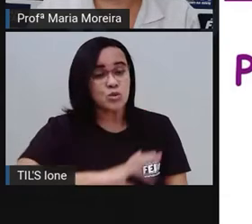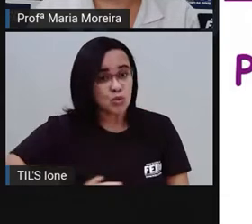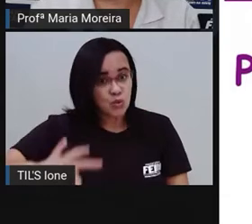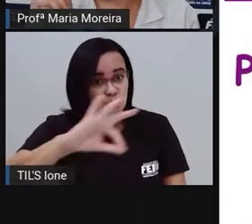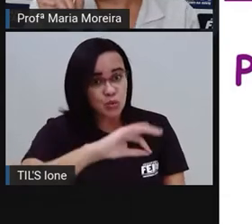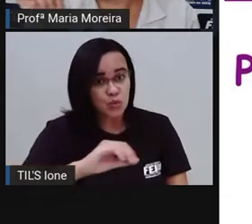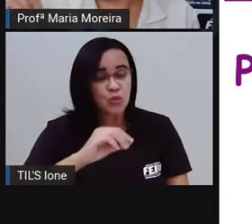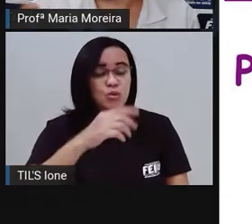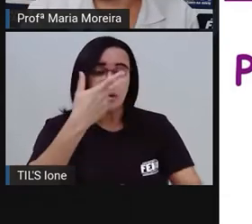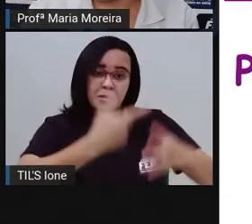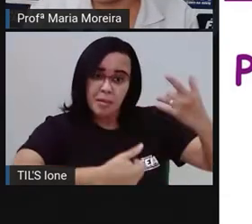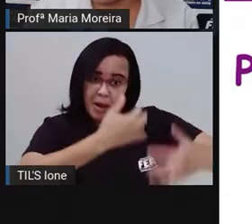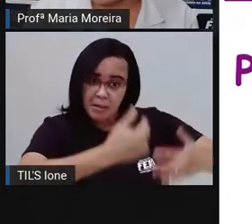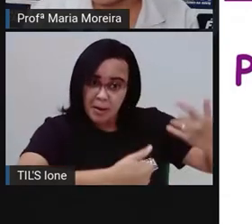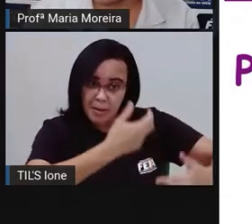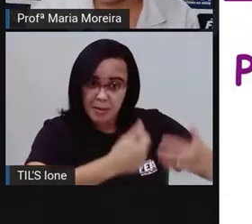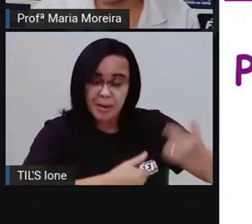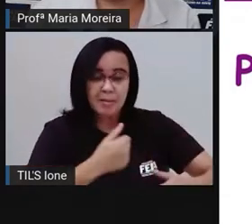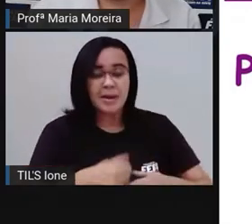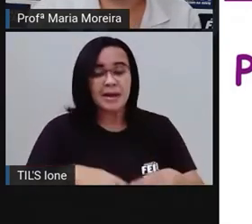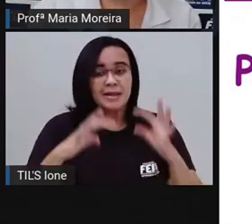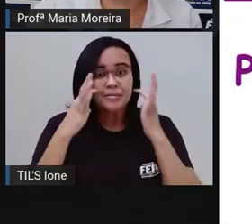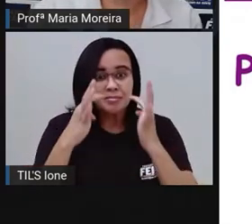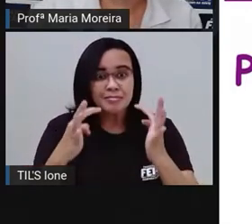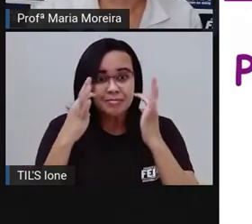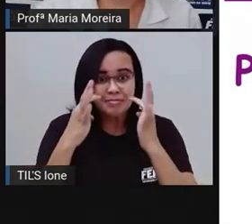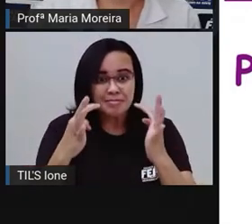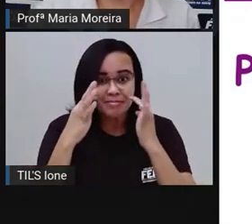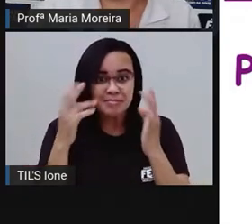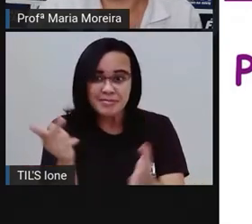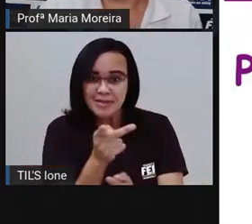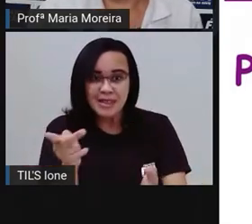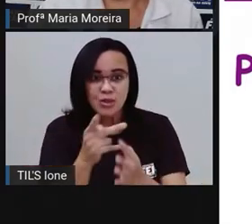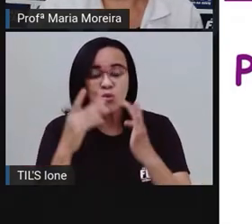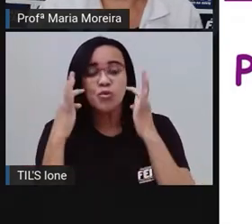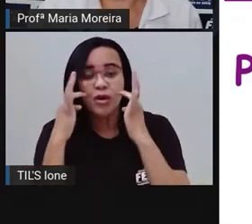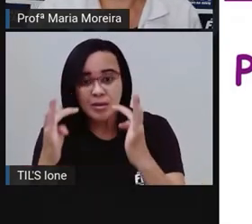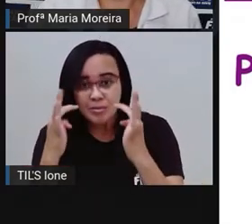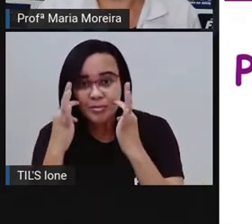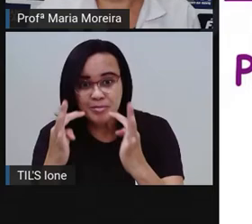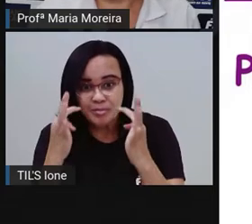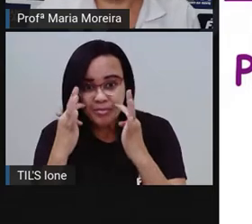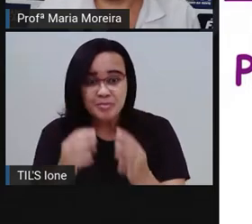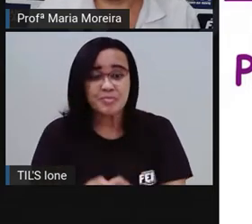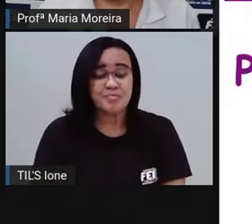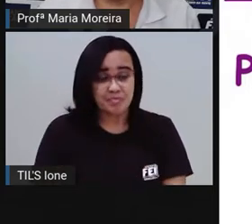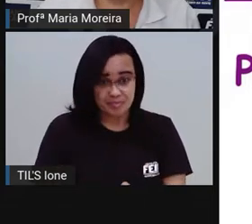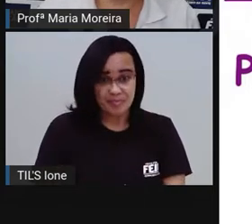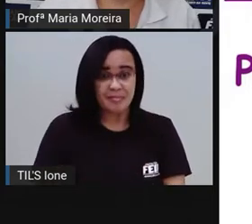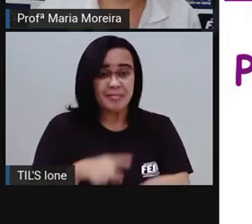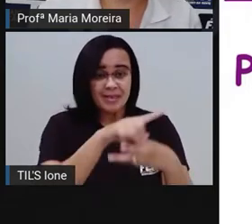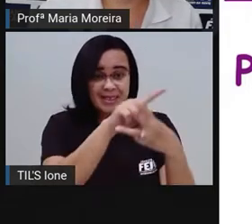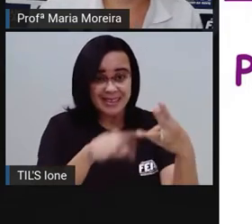Pró contando a fofoca, Provânia e Pró Susana escutando, seria quem? Vós. E a terceira pessoa, que é quem? Olha,